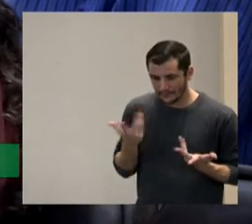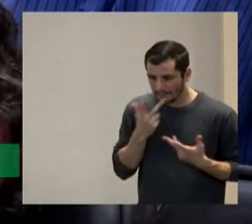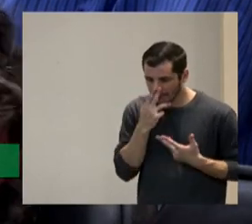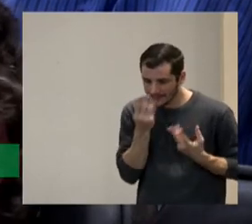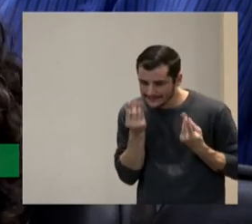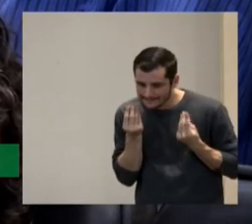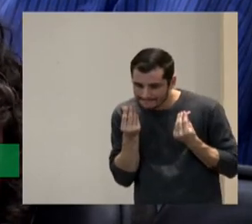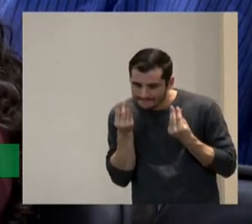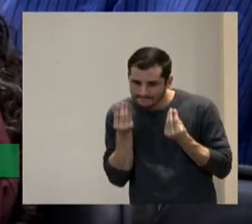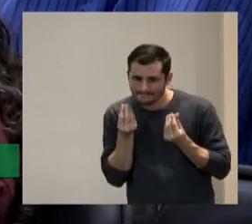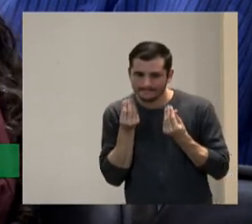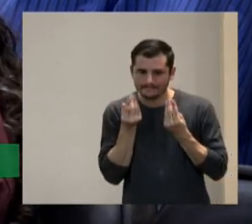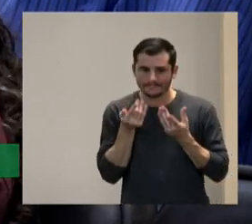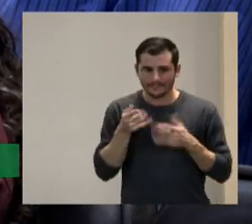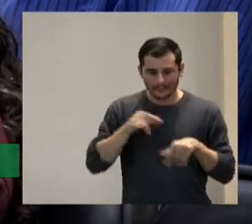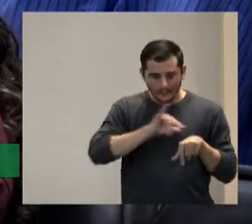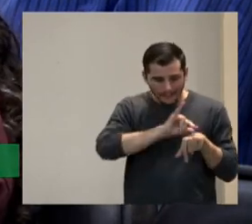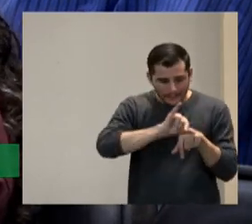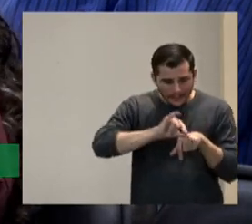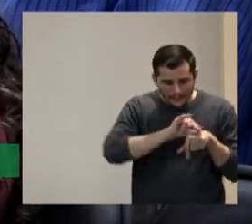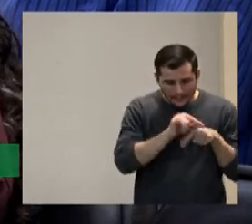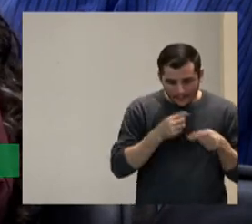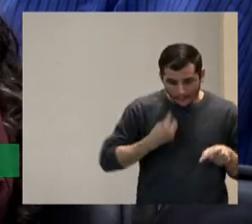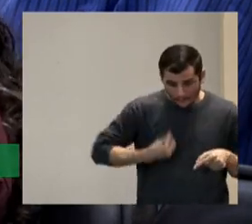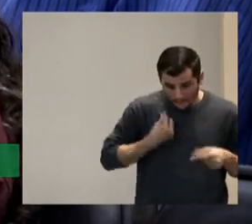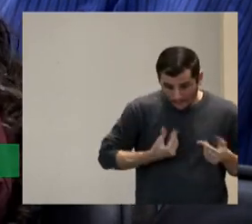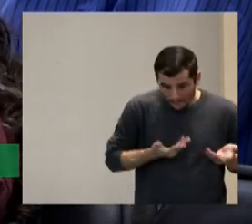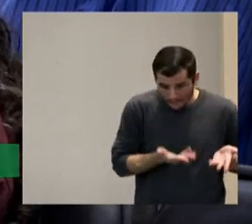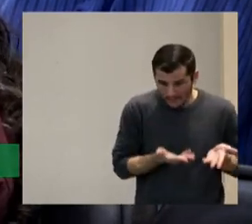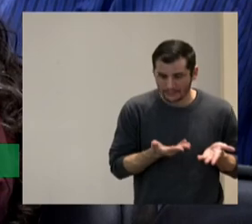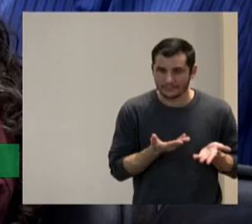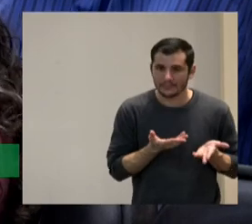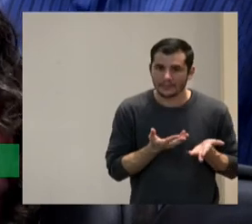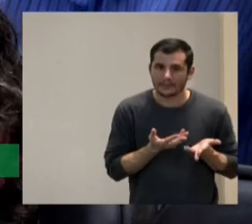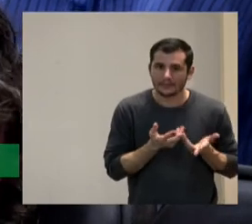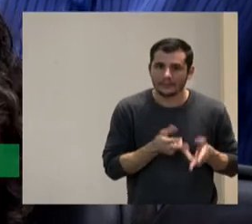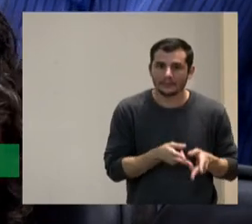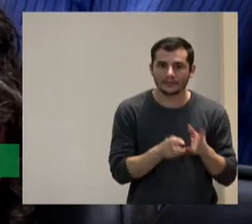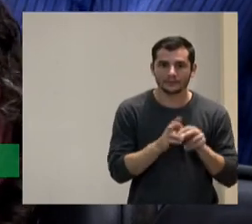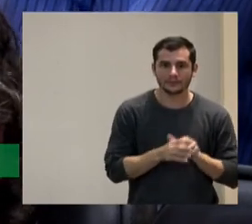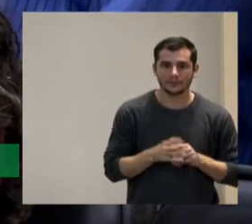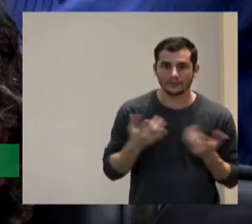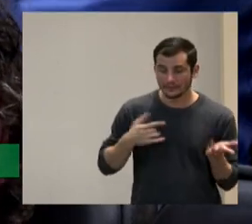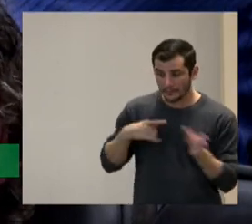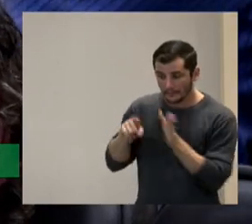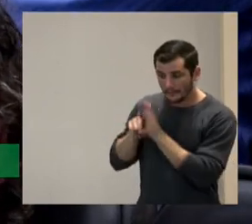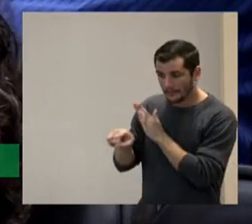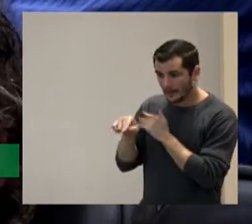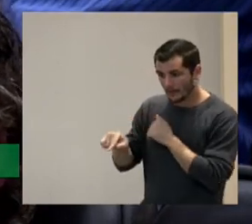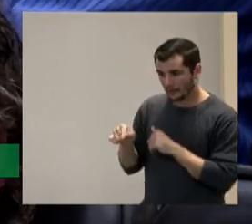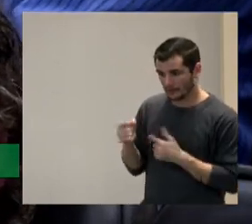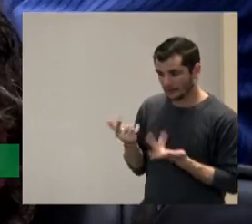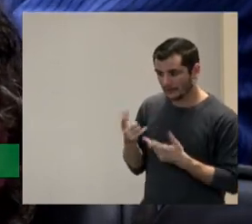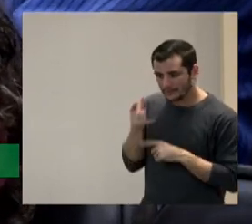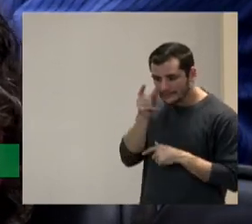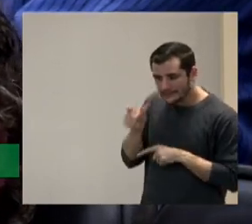esse modelo capitalista se perpetuar e a pergunta que eu faço para ti que eu achei interessante tu